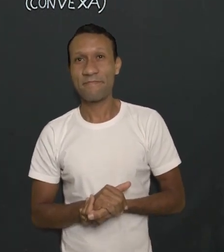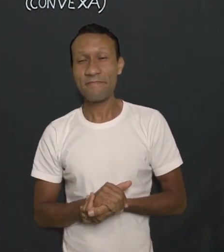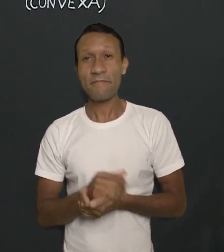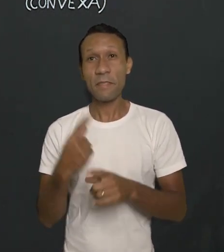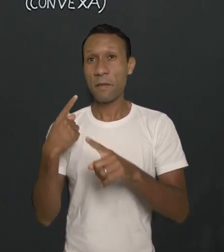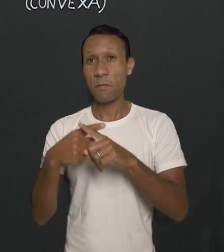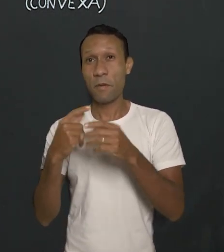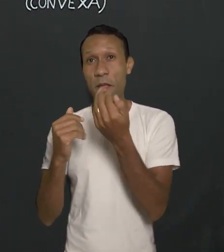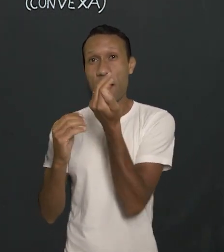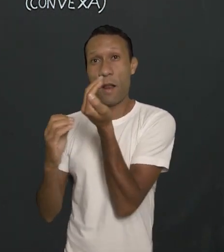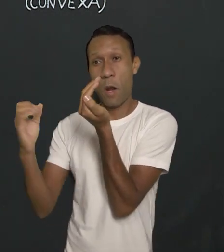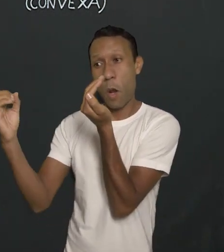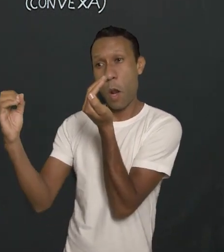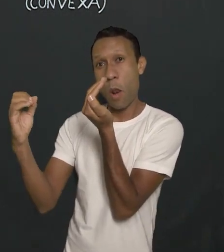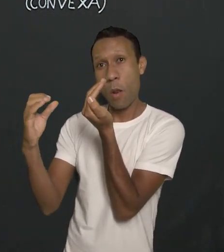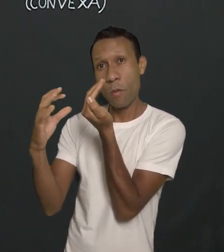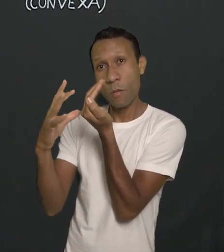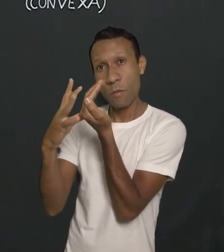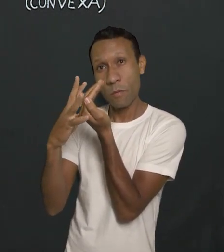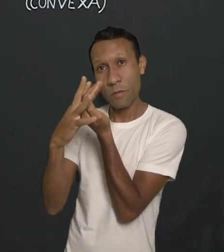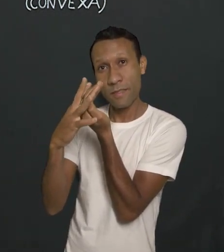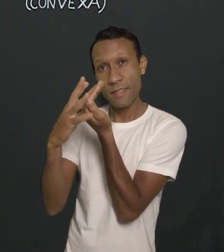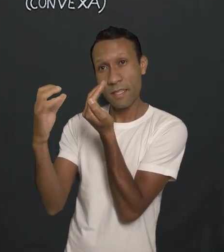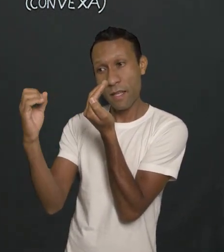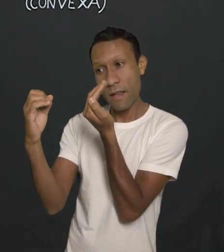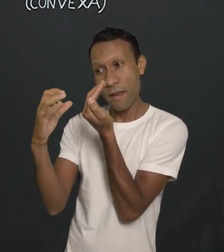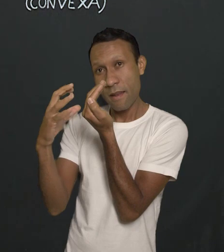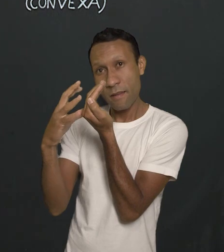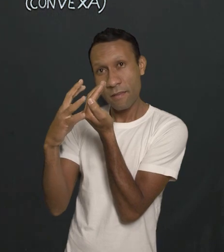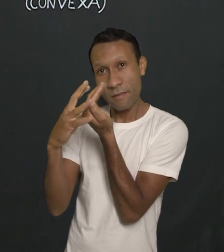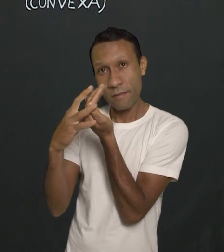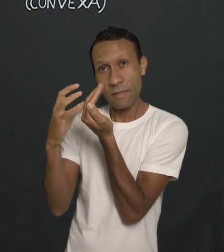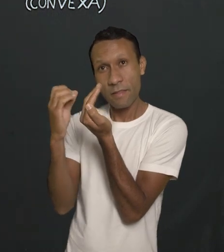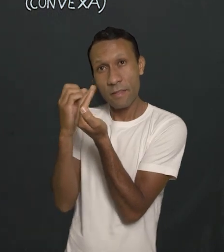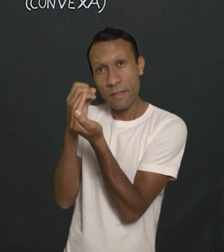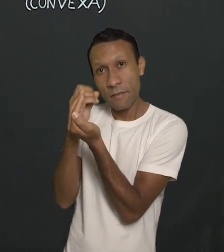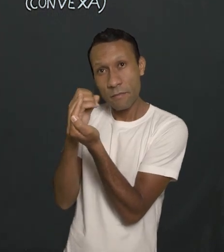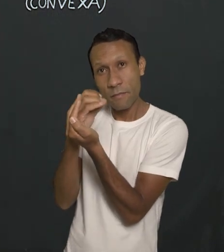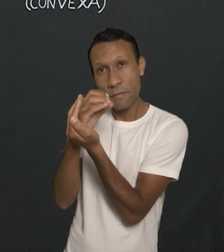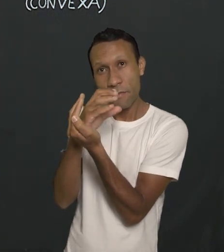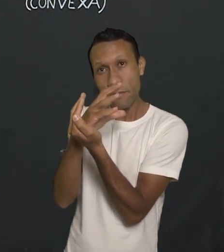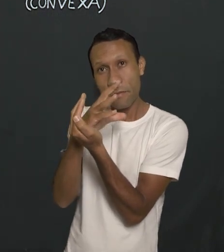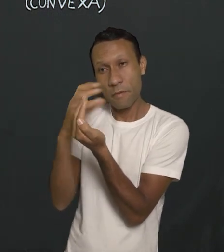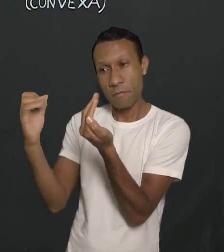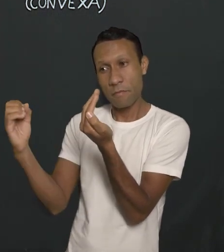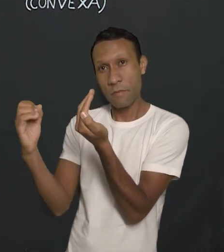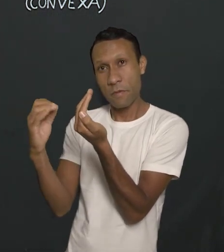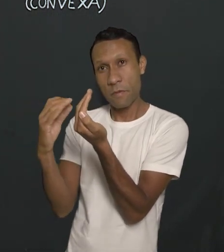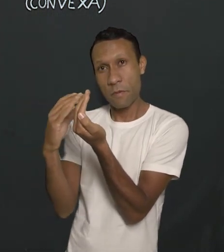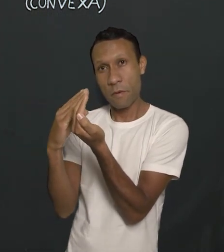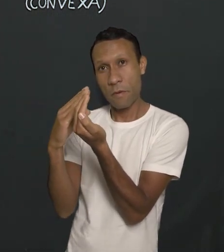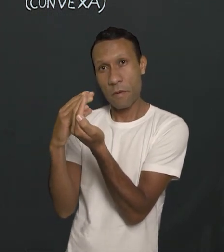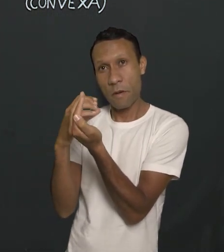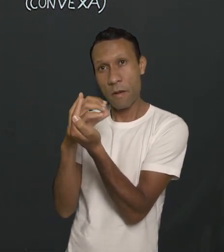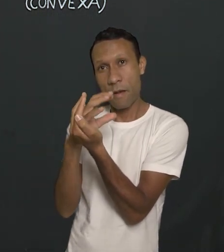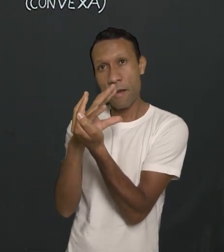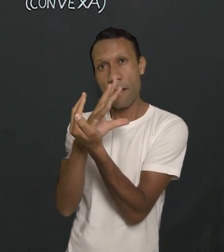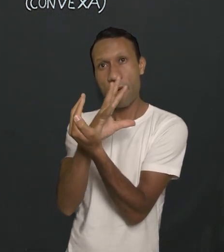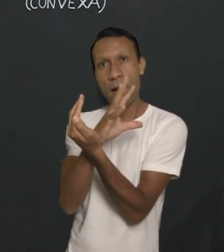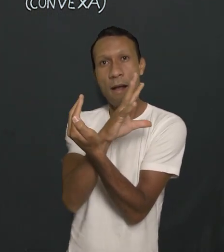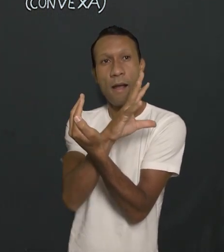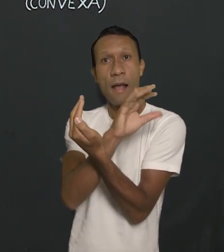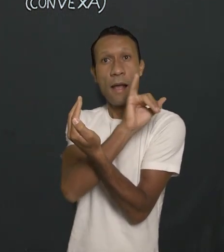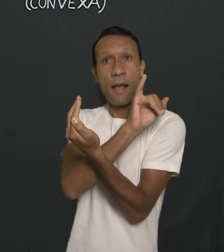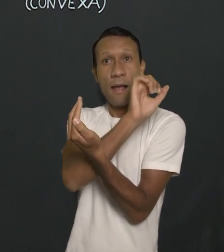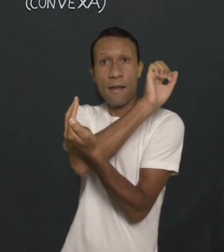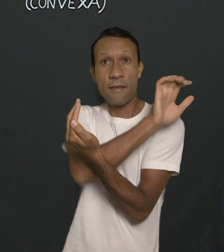você que a luz tem que incidir quando a gente olha aí qualquer coisa. A luz tem que entrar nos nossos olhos e que a imagem tem que ser